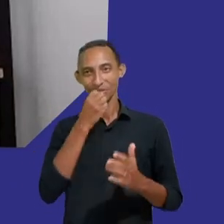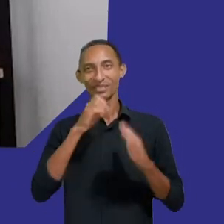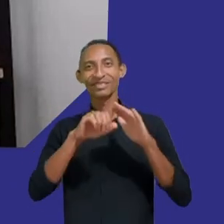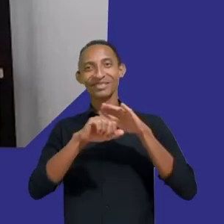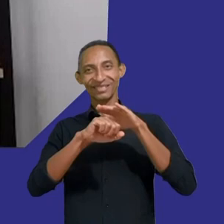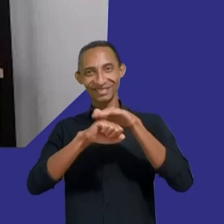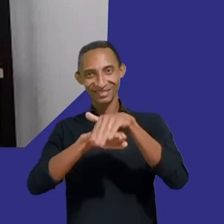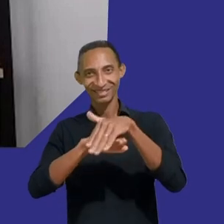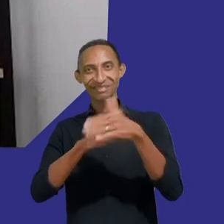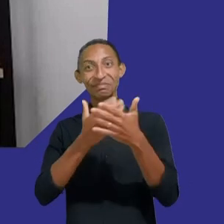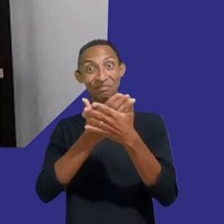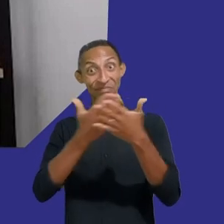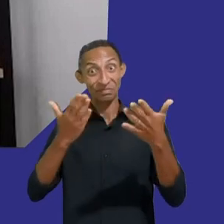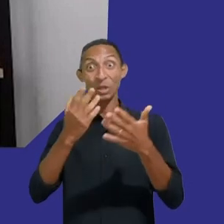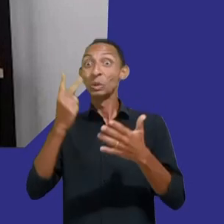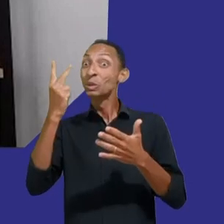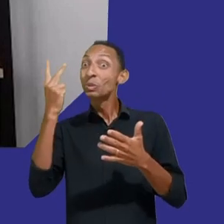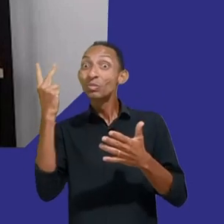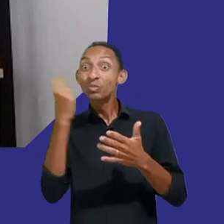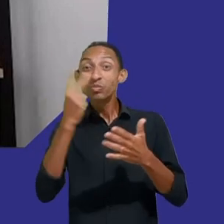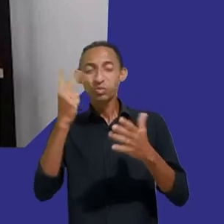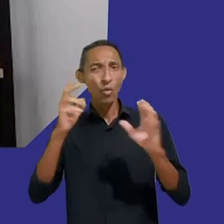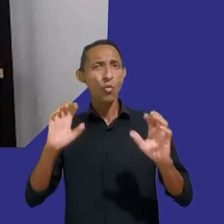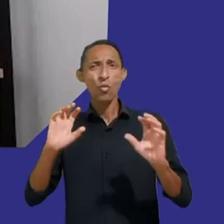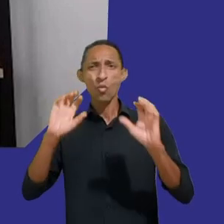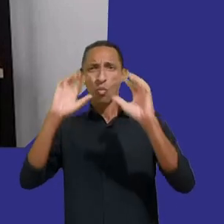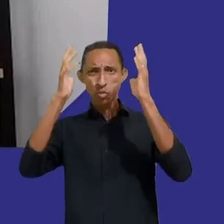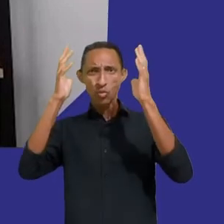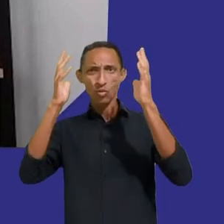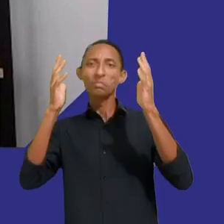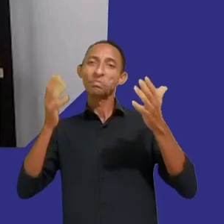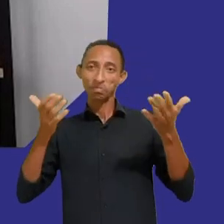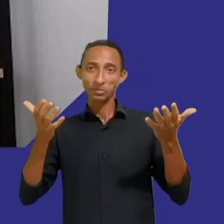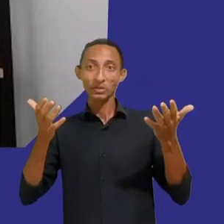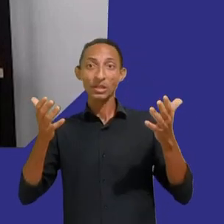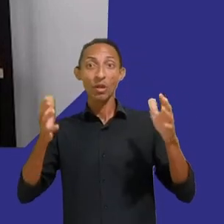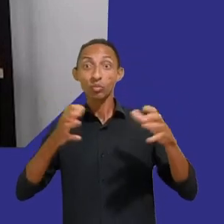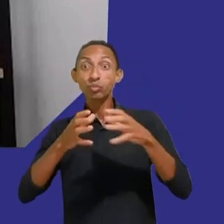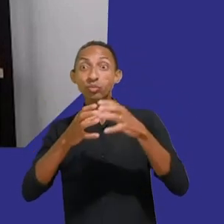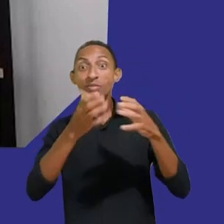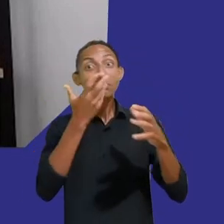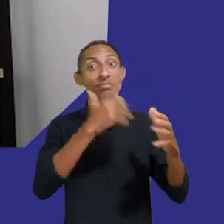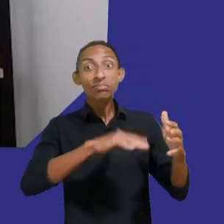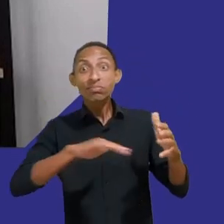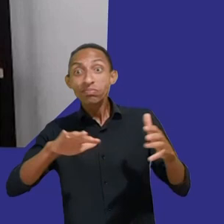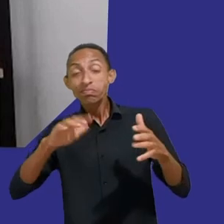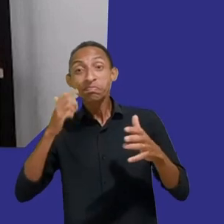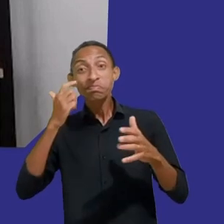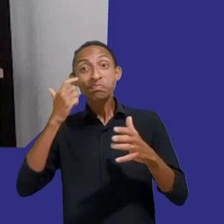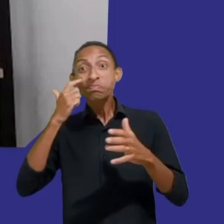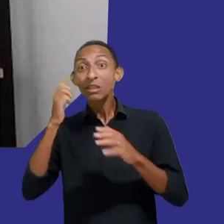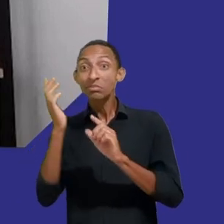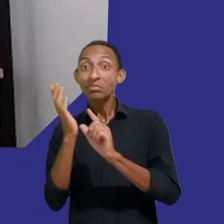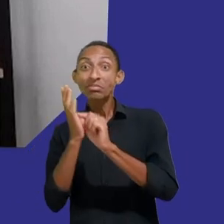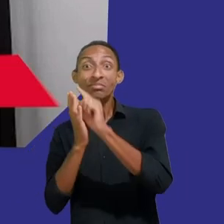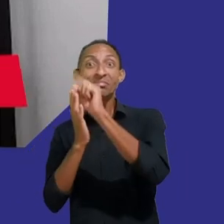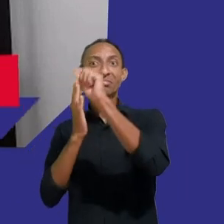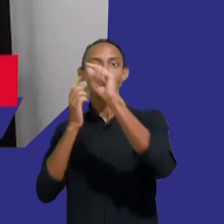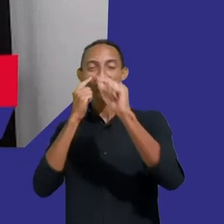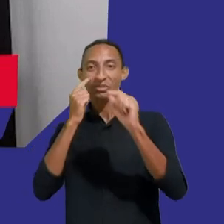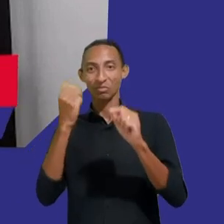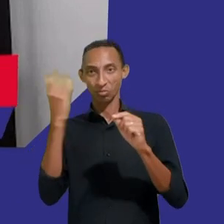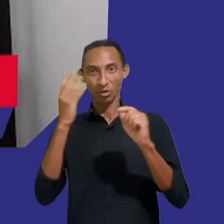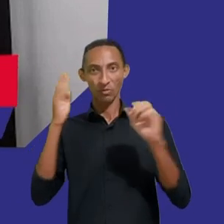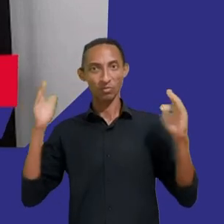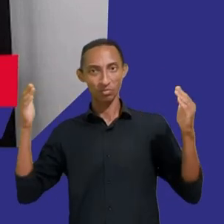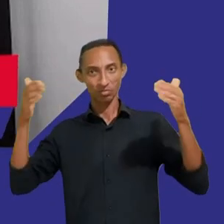dia do evento As Infâncias na Era da Convergência Digital. O quarto Fórum Internacional Criança e Consumo. Eu sou a Giovana Ventura,